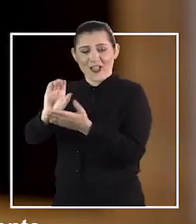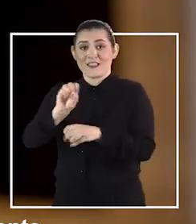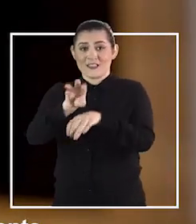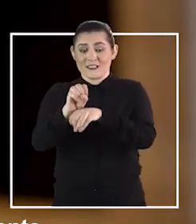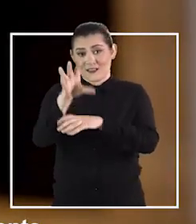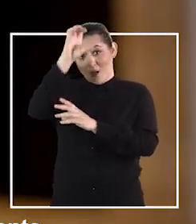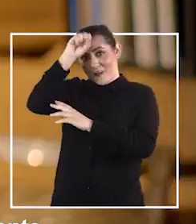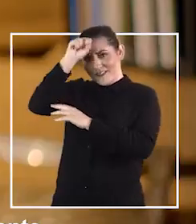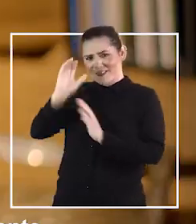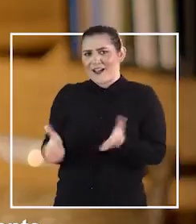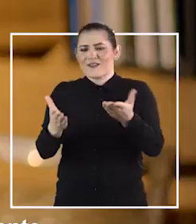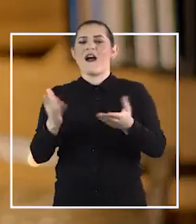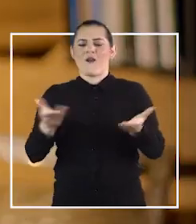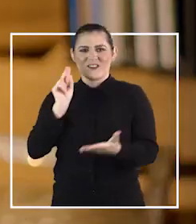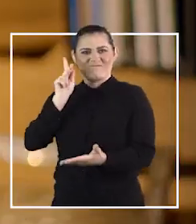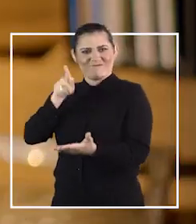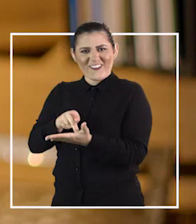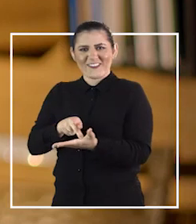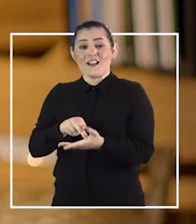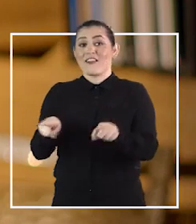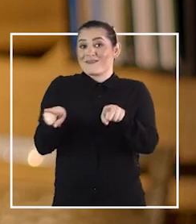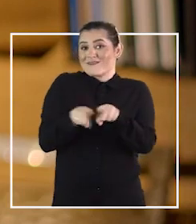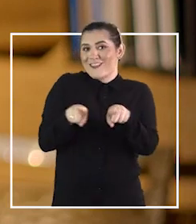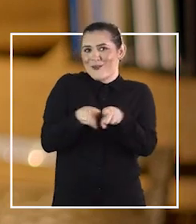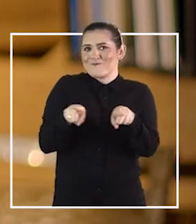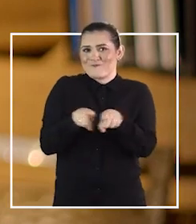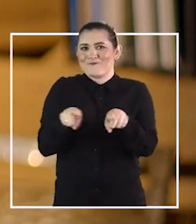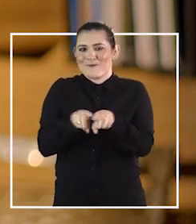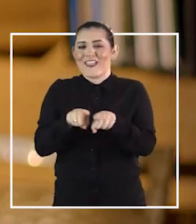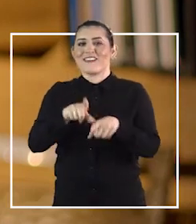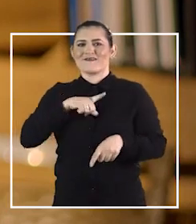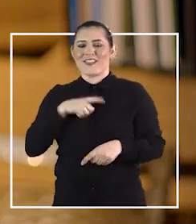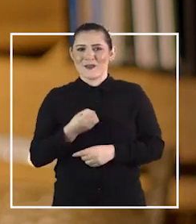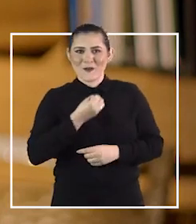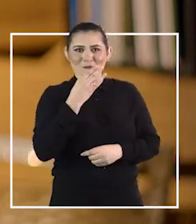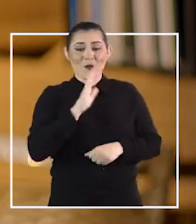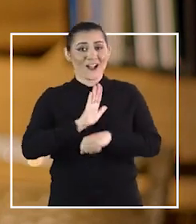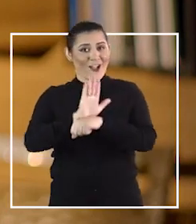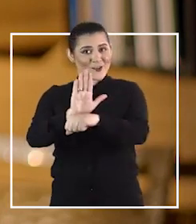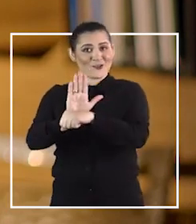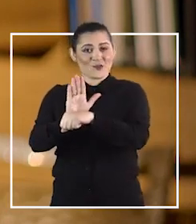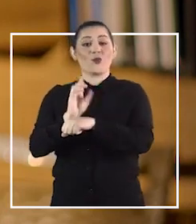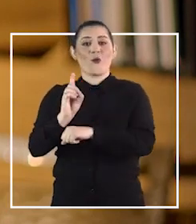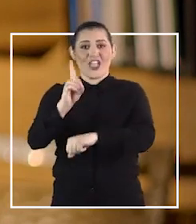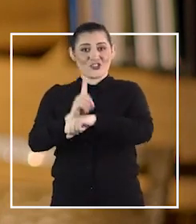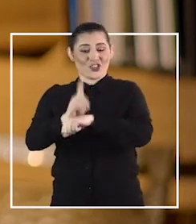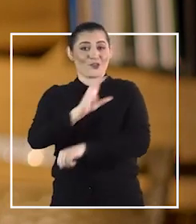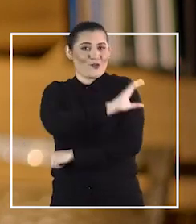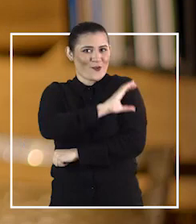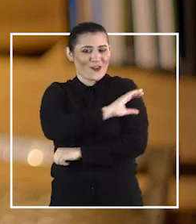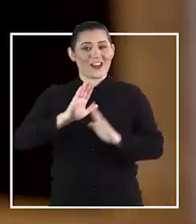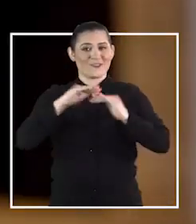aprendizagem se tornou permanente. Além disso, concedemos uma bonificação mais justa ao diretor e